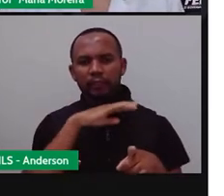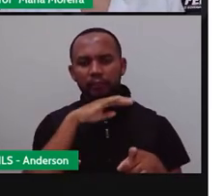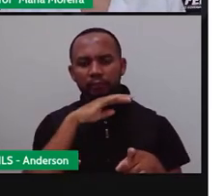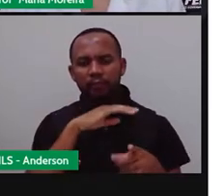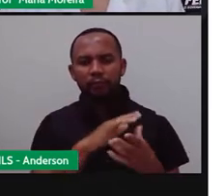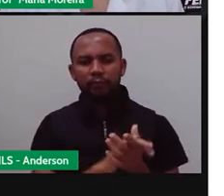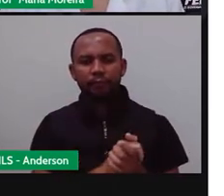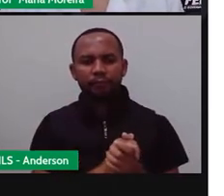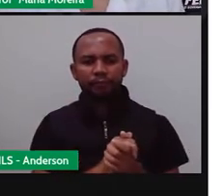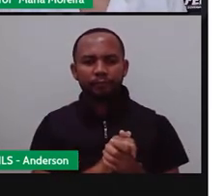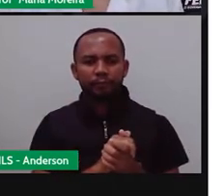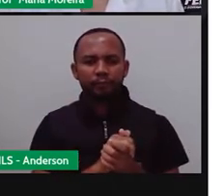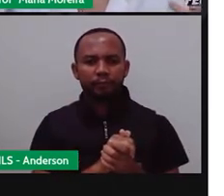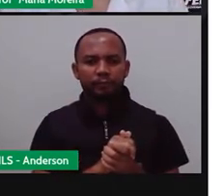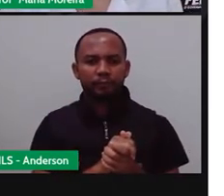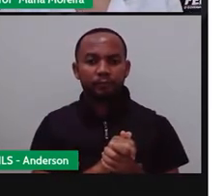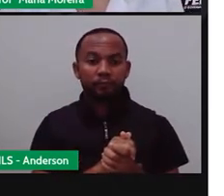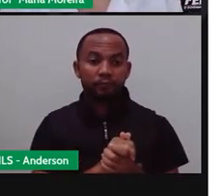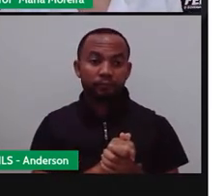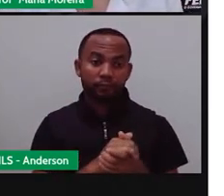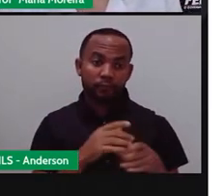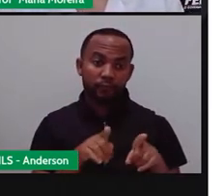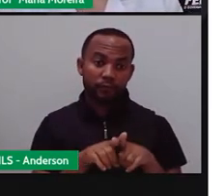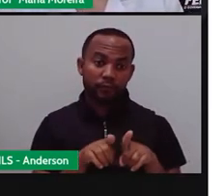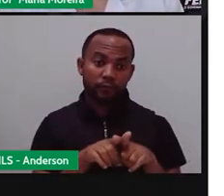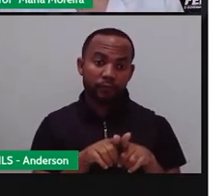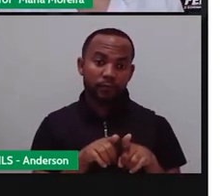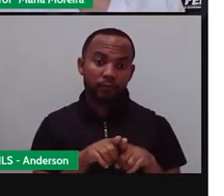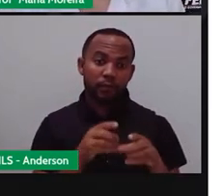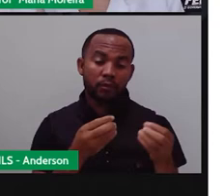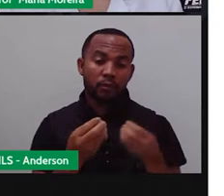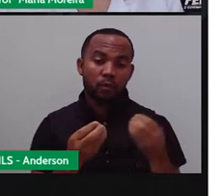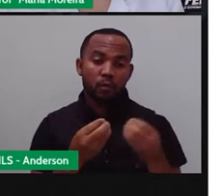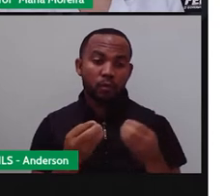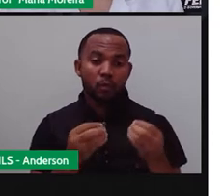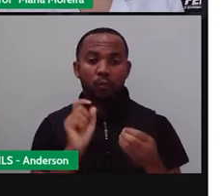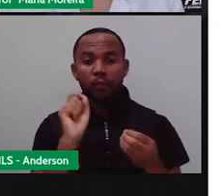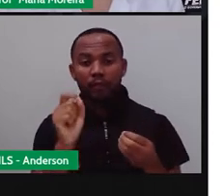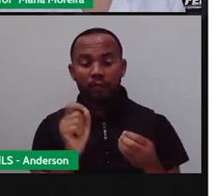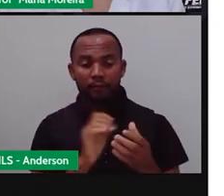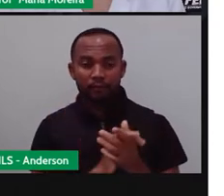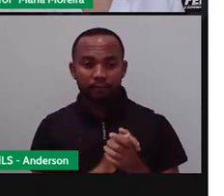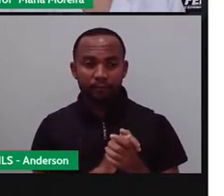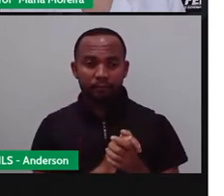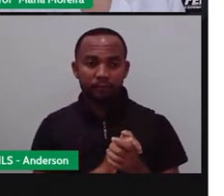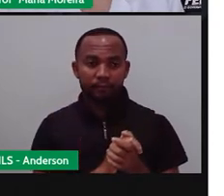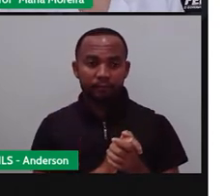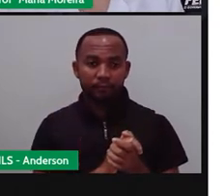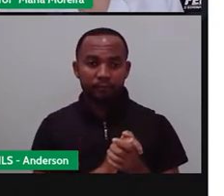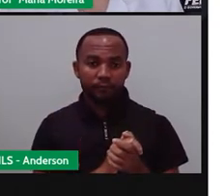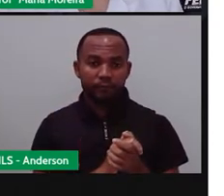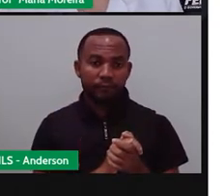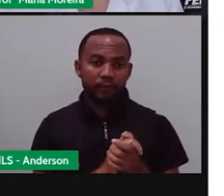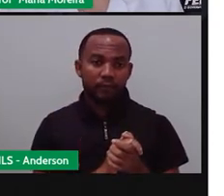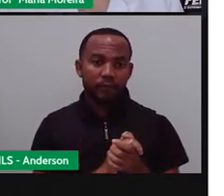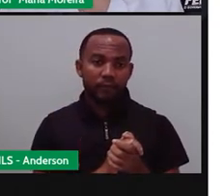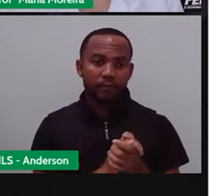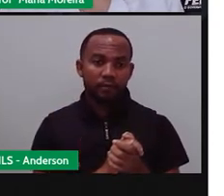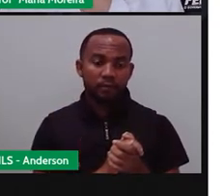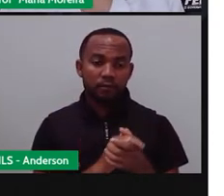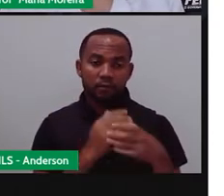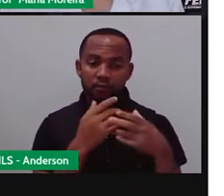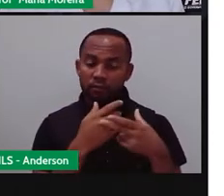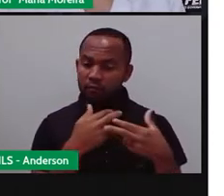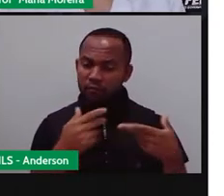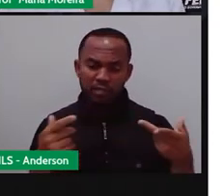arte pop, Já que chamam ele tanto aí de artista pop, o que é que ele traz, né? Da arte pop, vimos que as suas peças